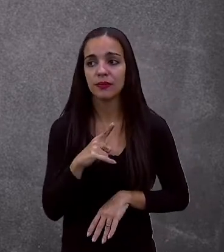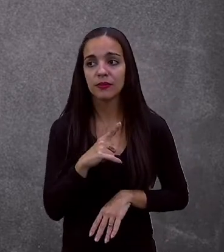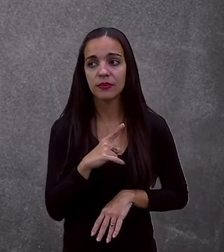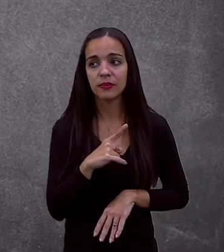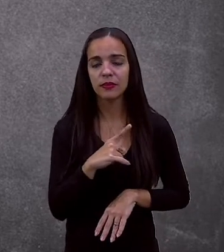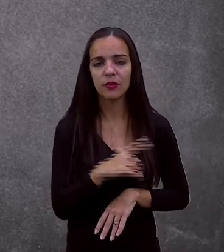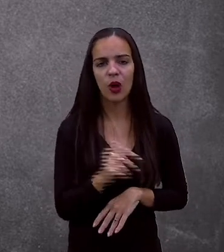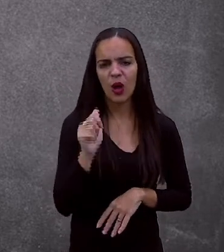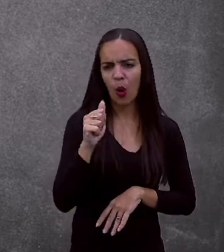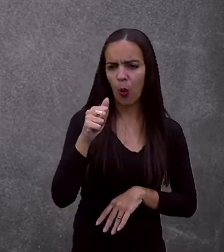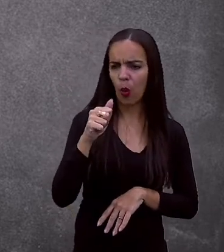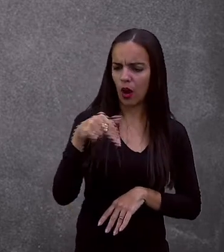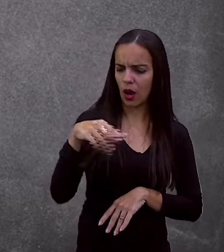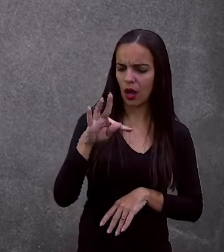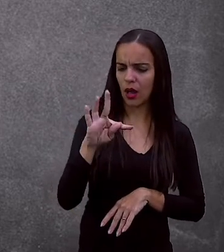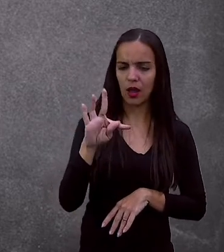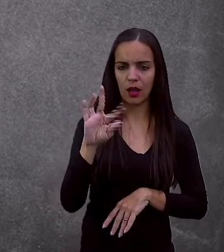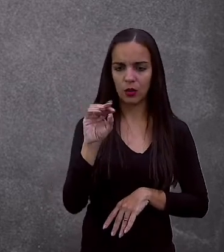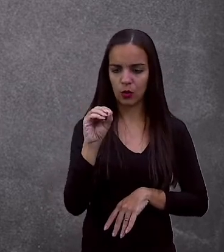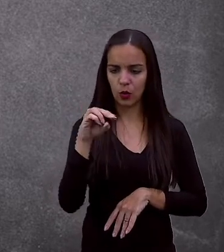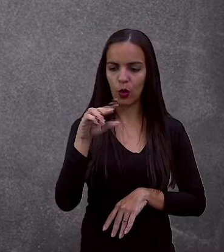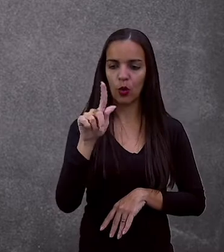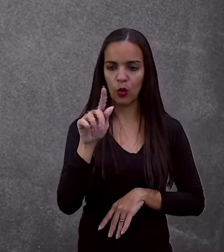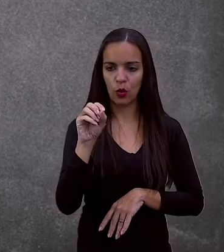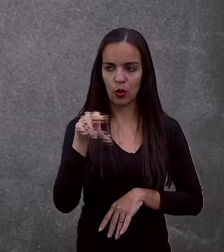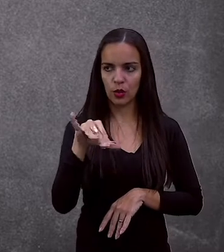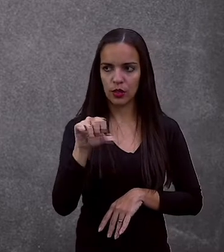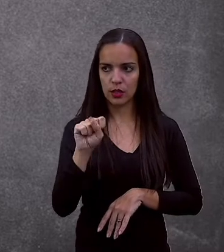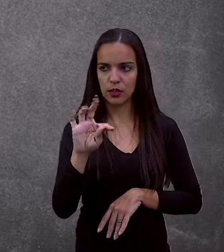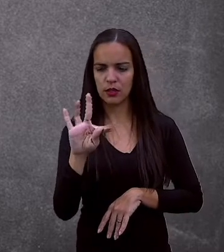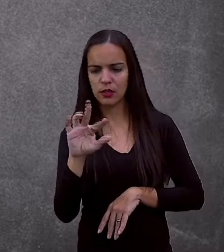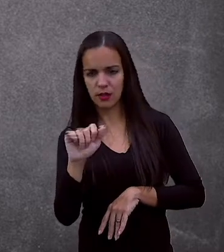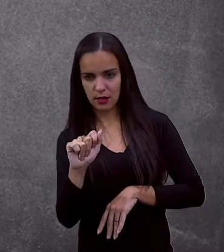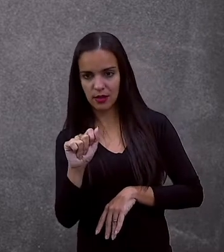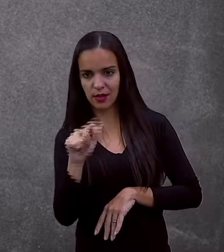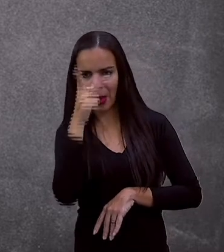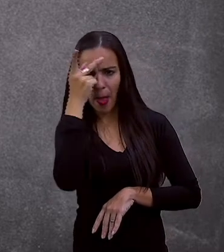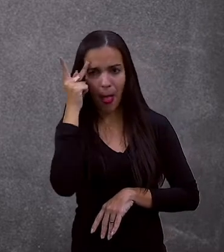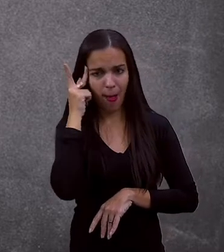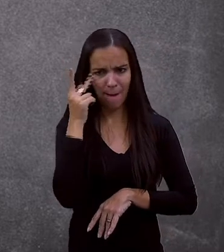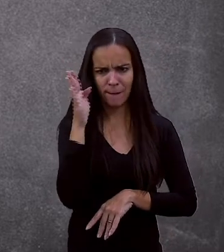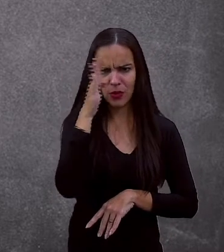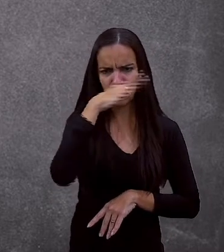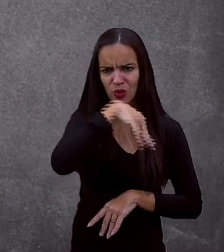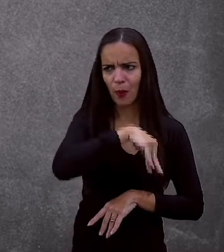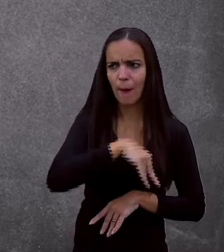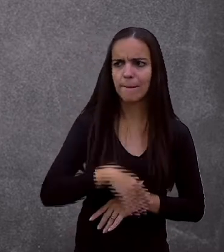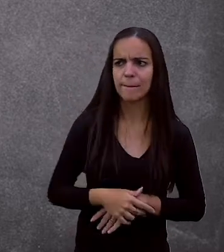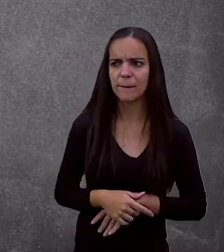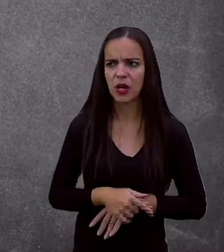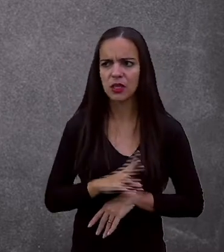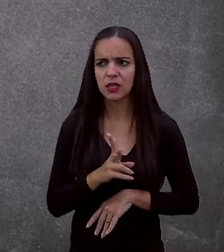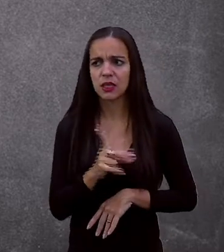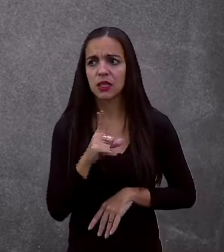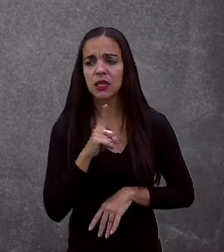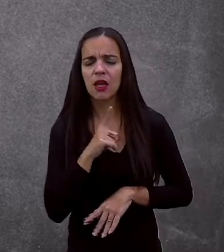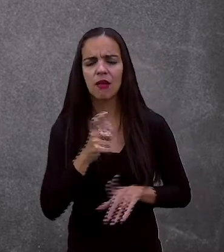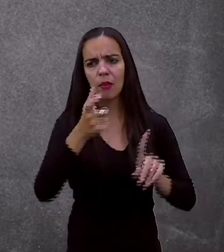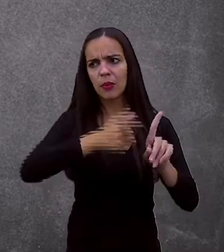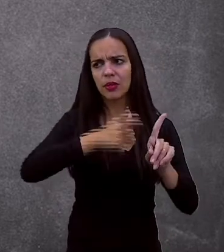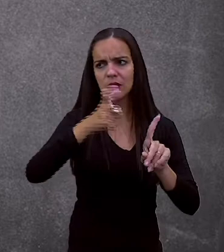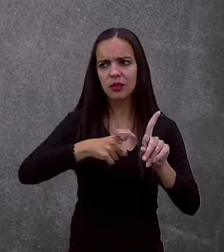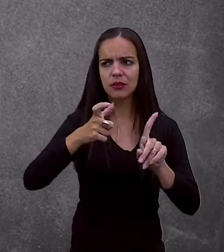antagonista, que nós vimos assim repetidas vezes na figura do bem e do mal, nós temos personagens